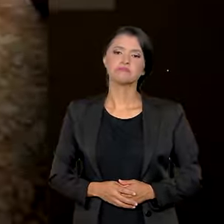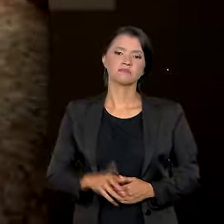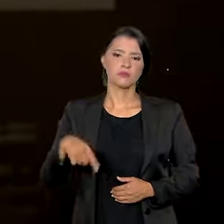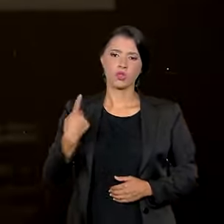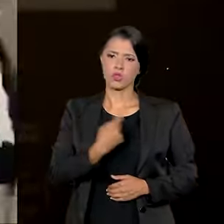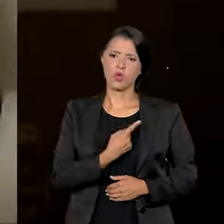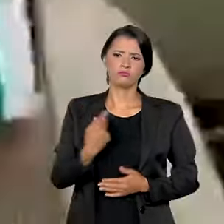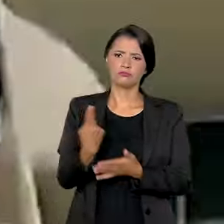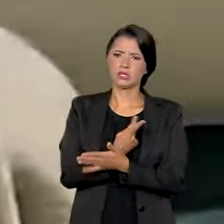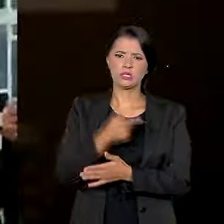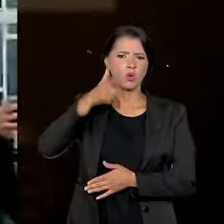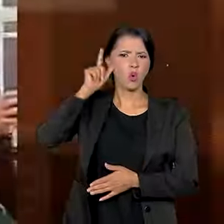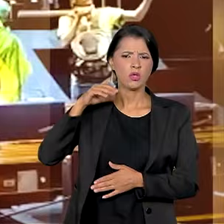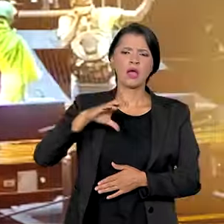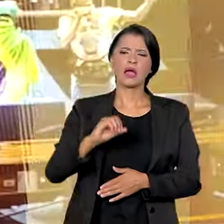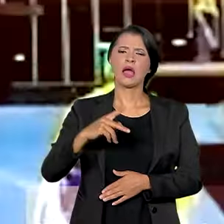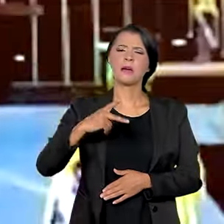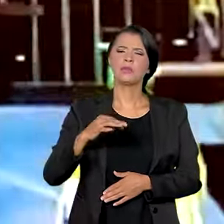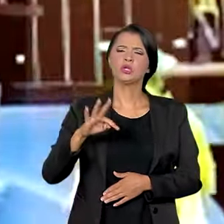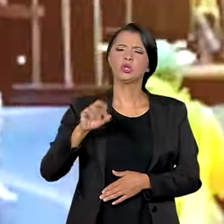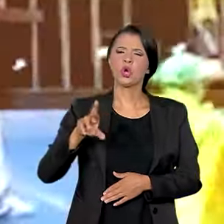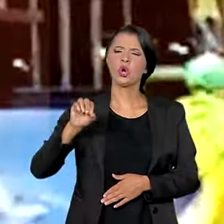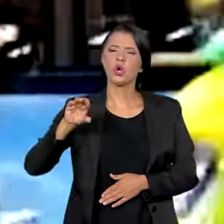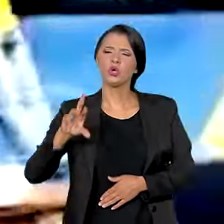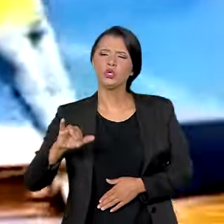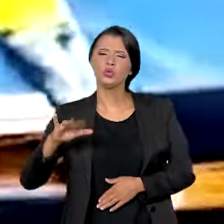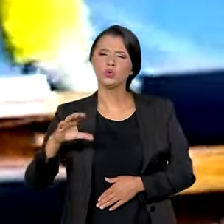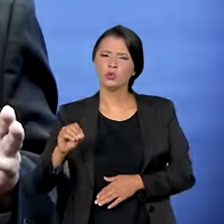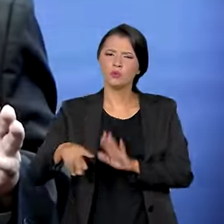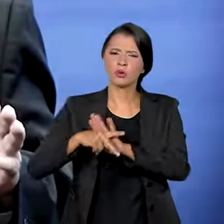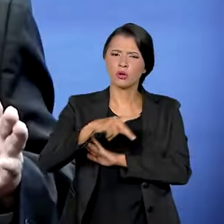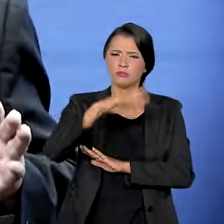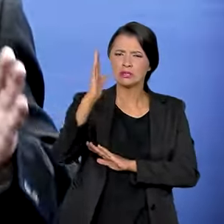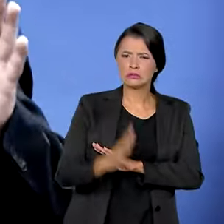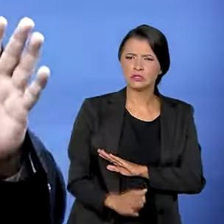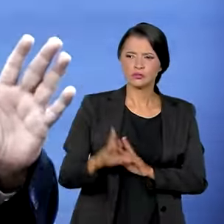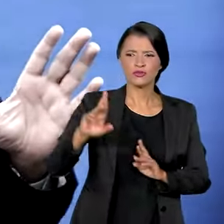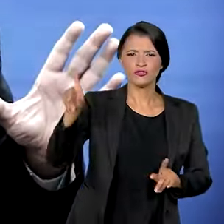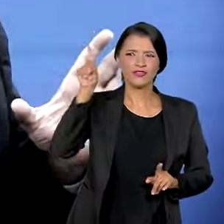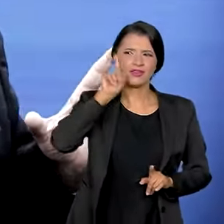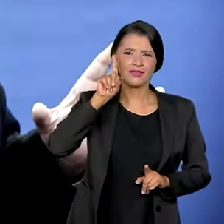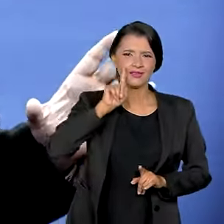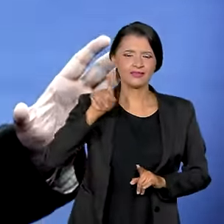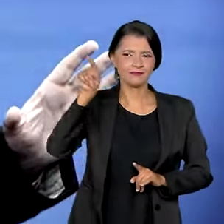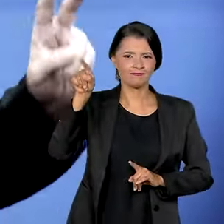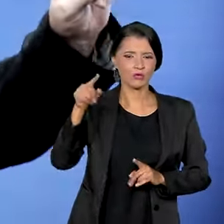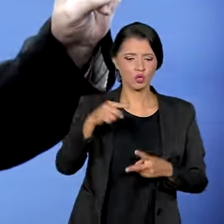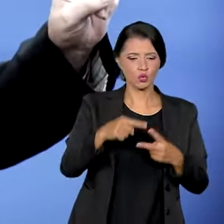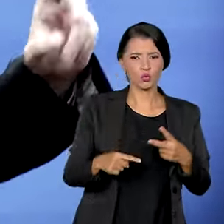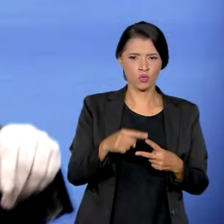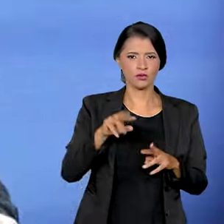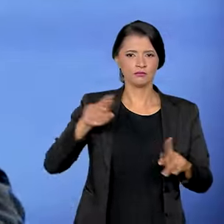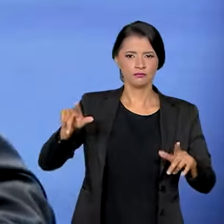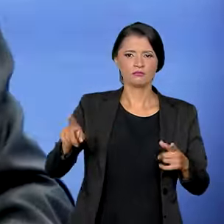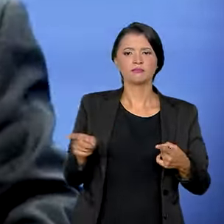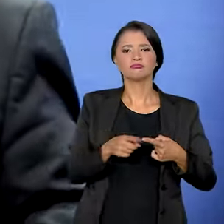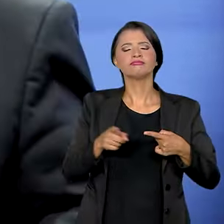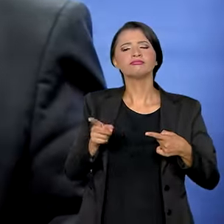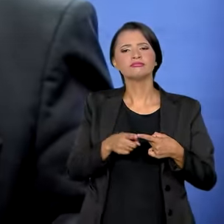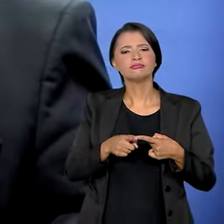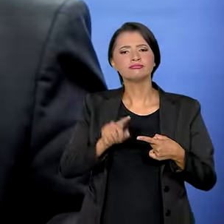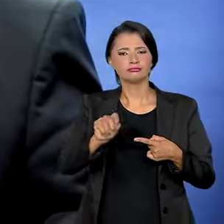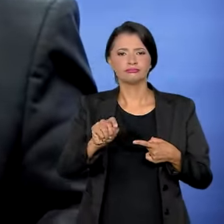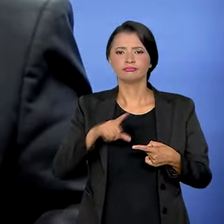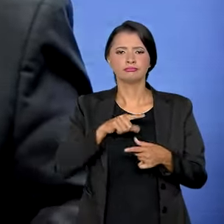Nós vivemos ontem o Capitólio Brasileiro. Com uma diferença. Duas. A primeira,